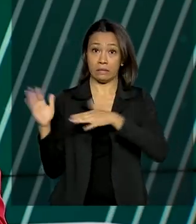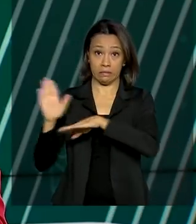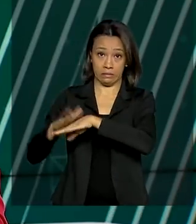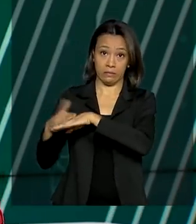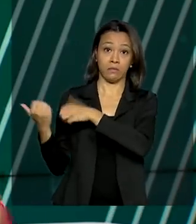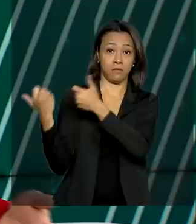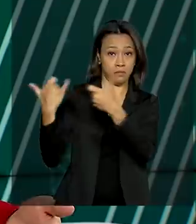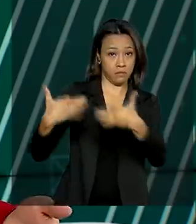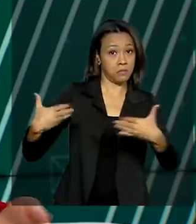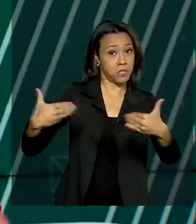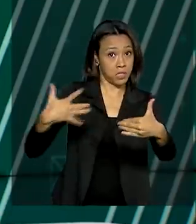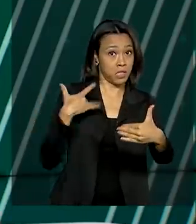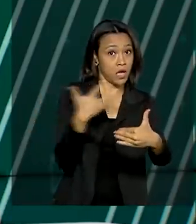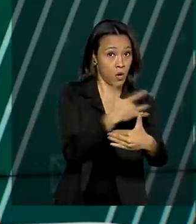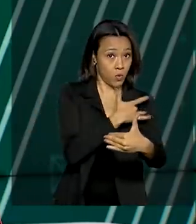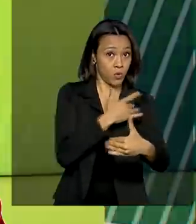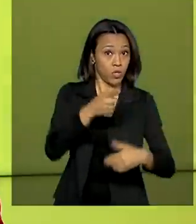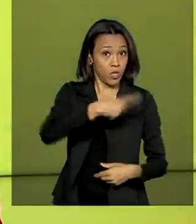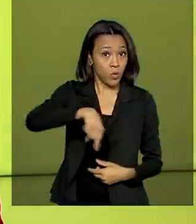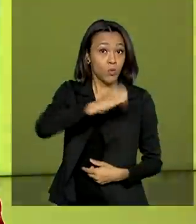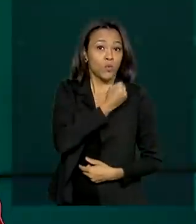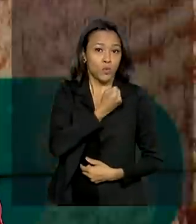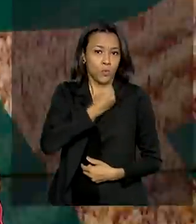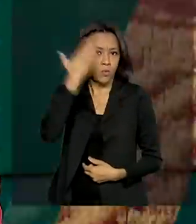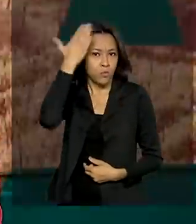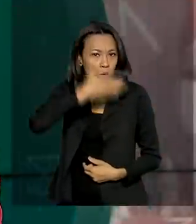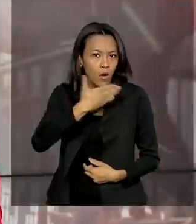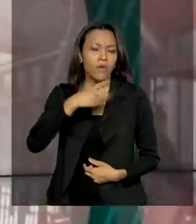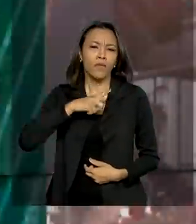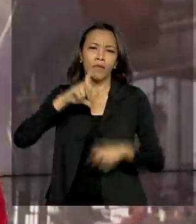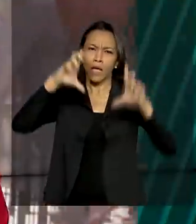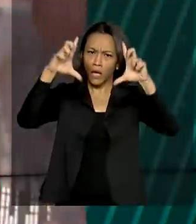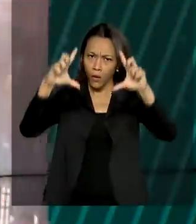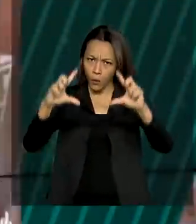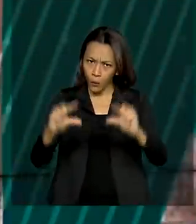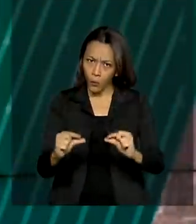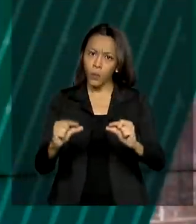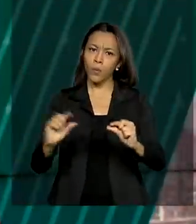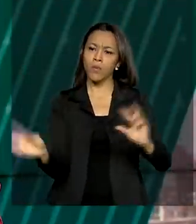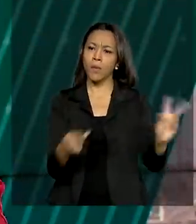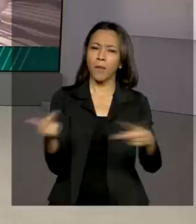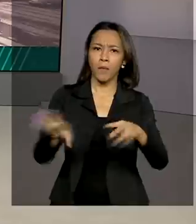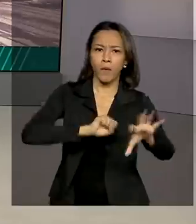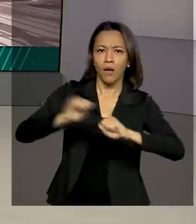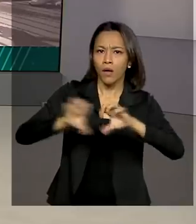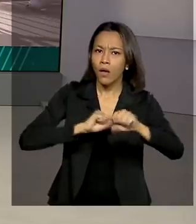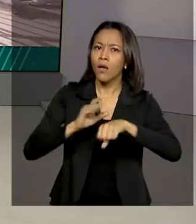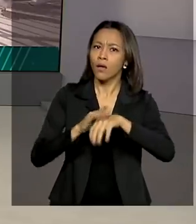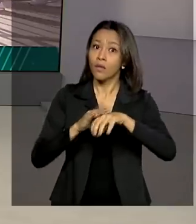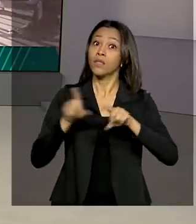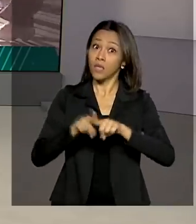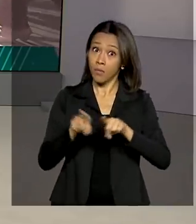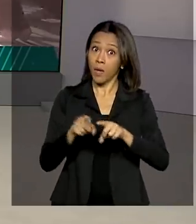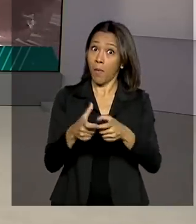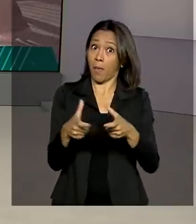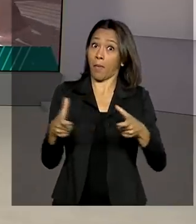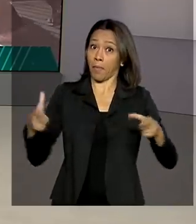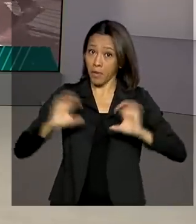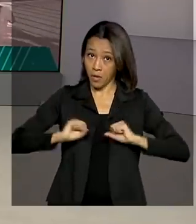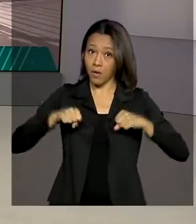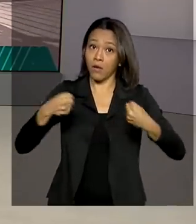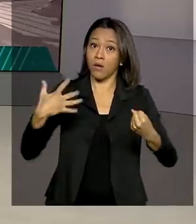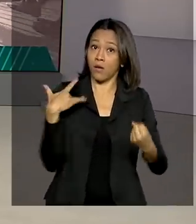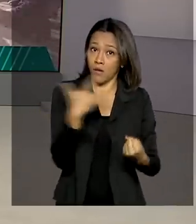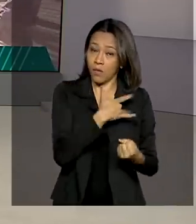da Saúde. Os números revelam também redução de novos casos e aumento de recuperados. E o governo vai investir